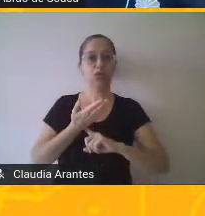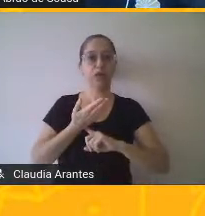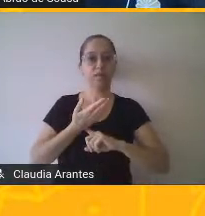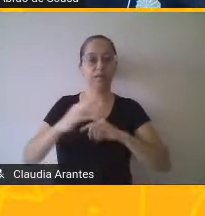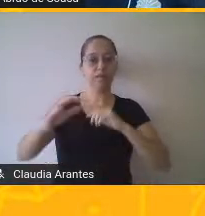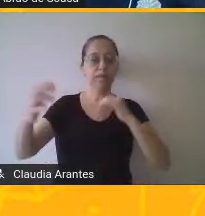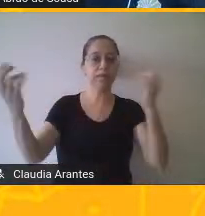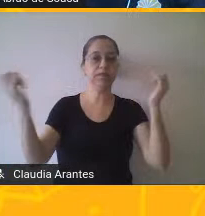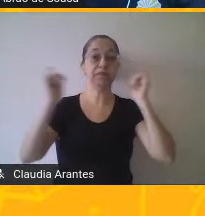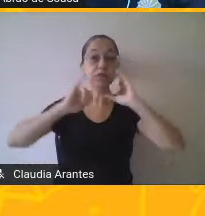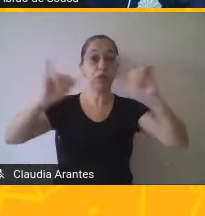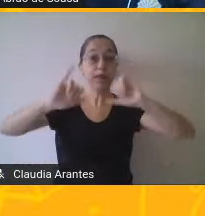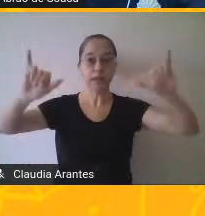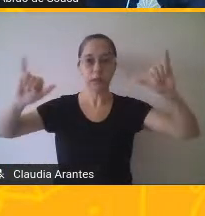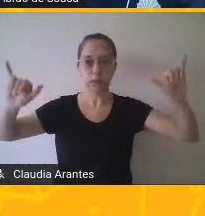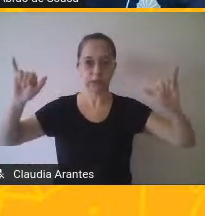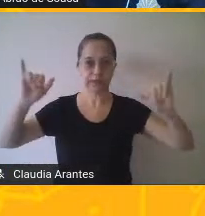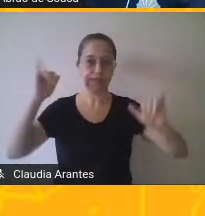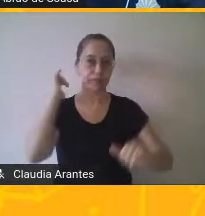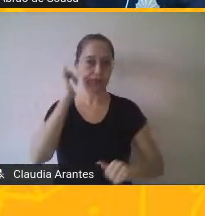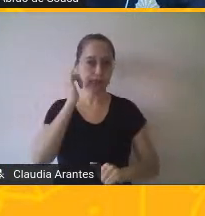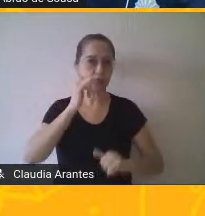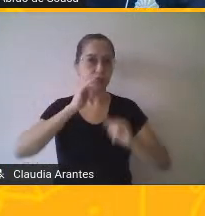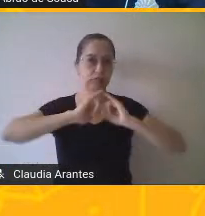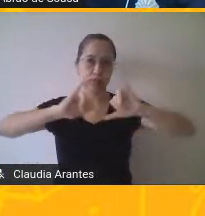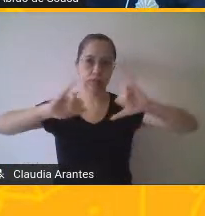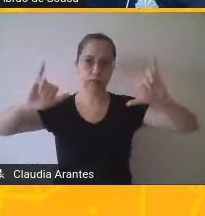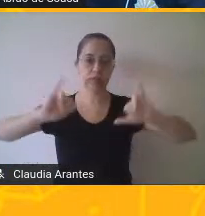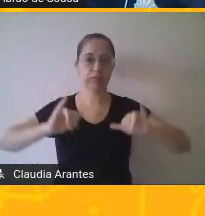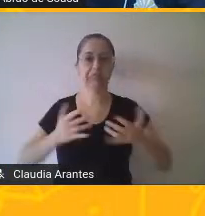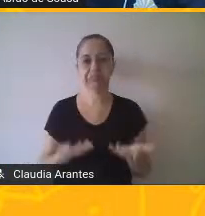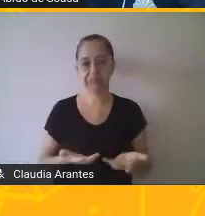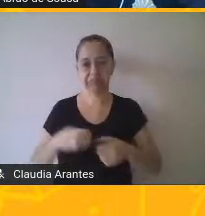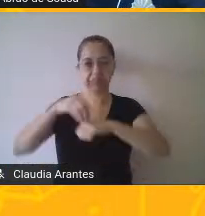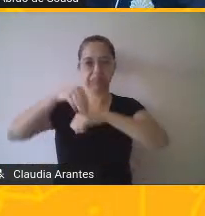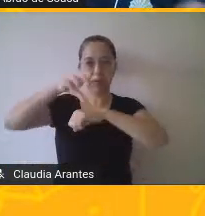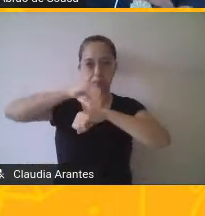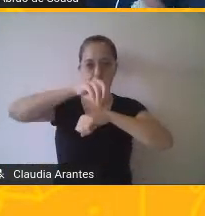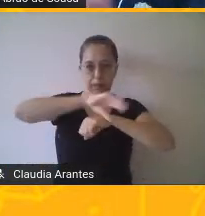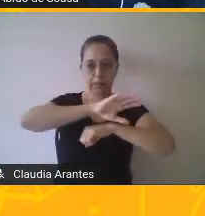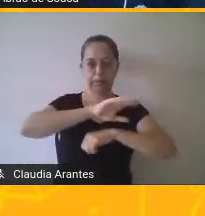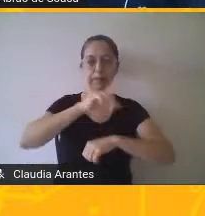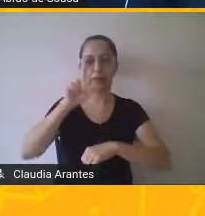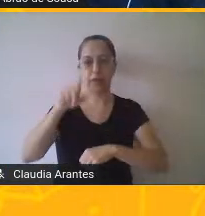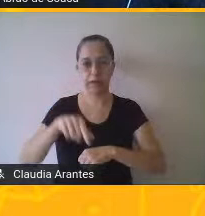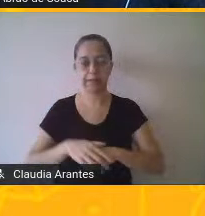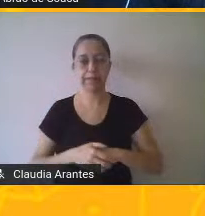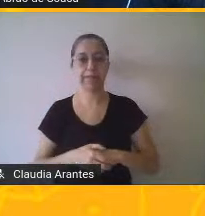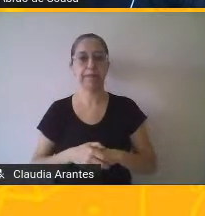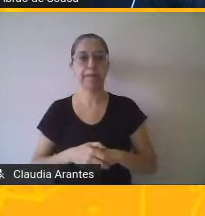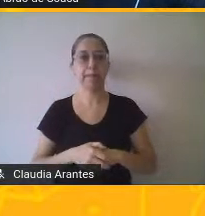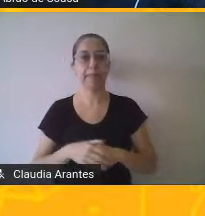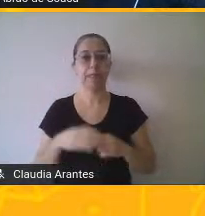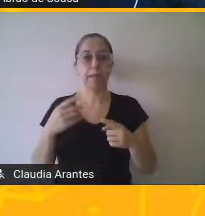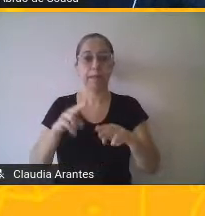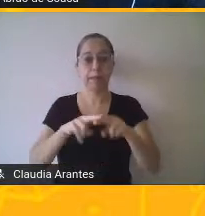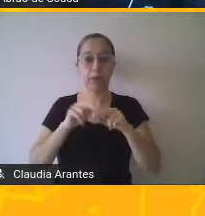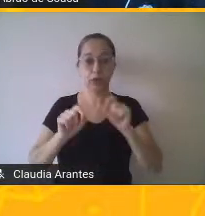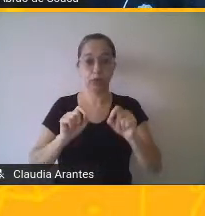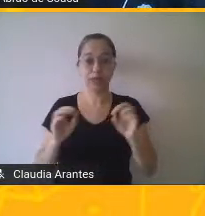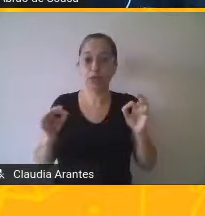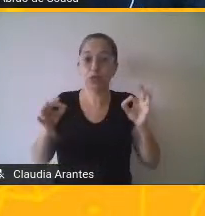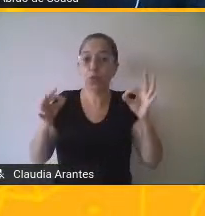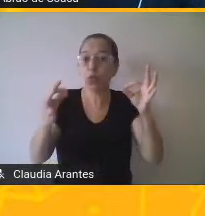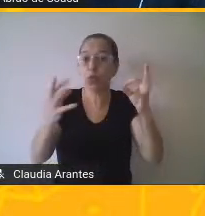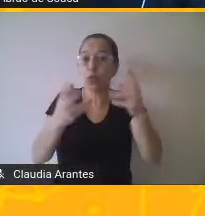Quando nós vamos passar essa informação, todo discurso ocorre